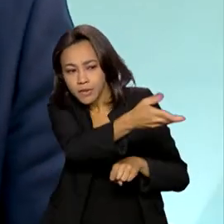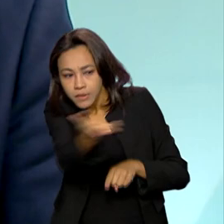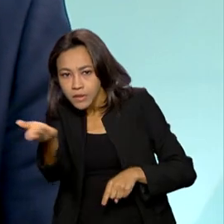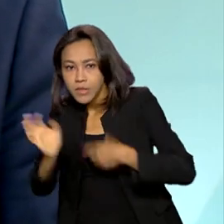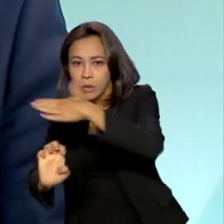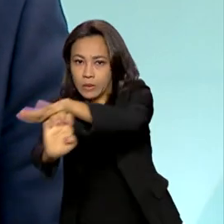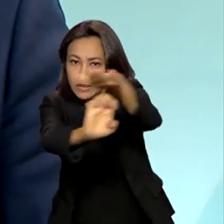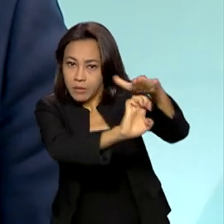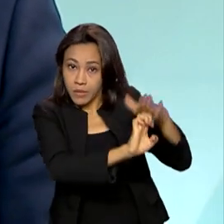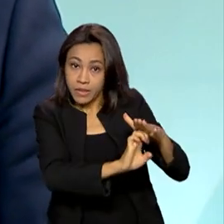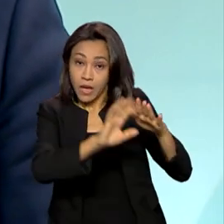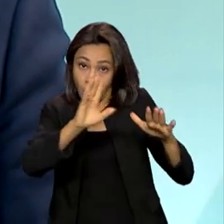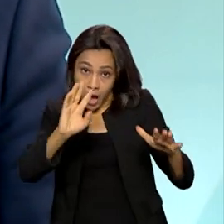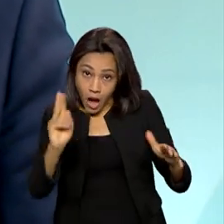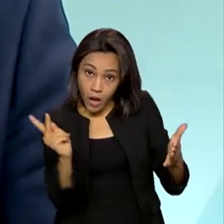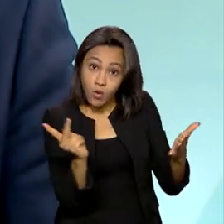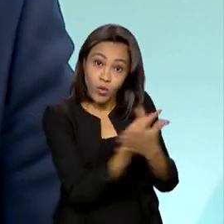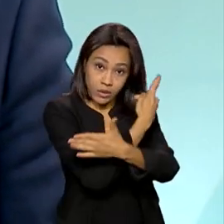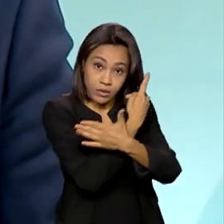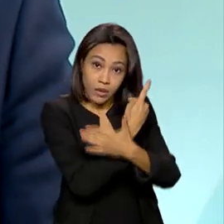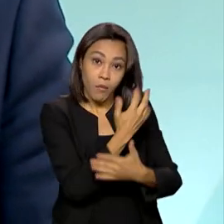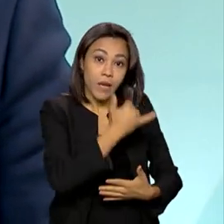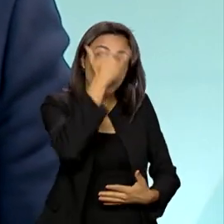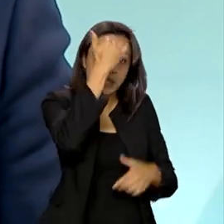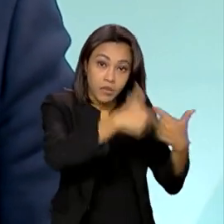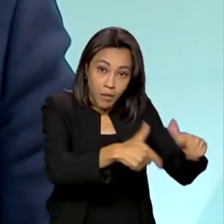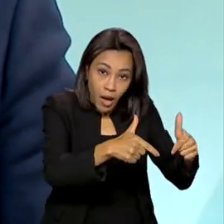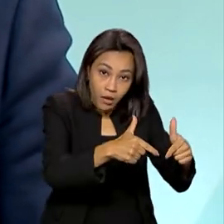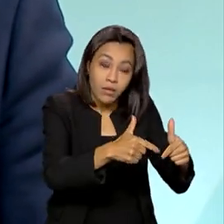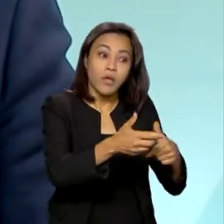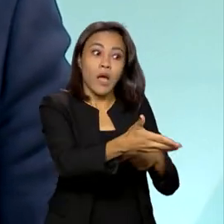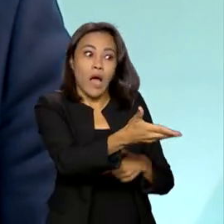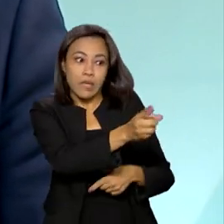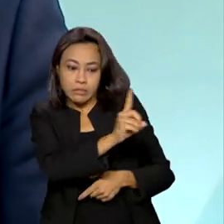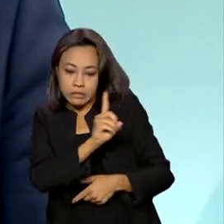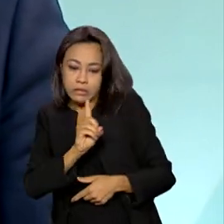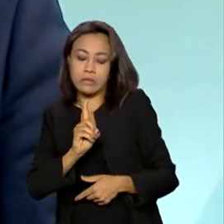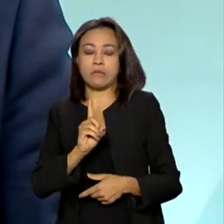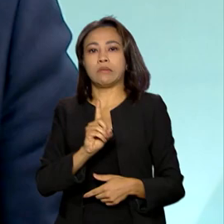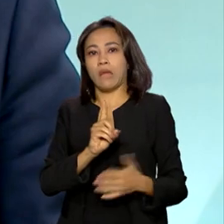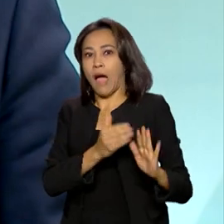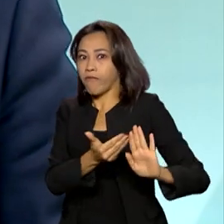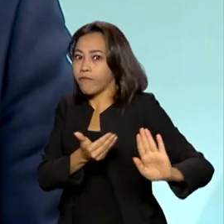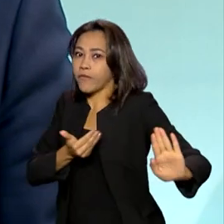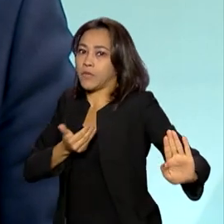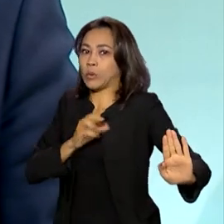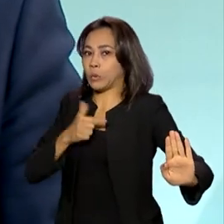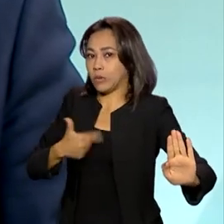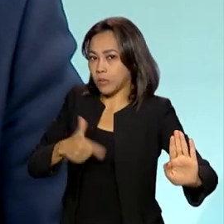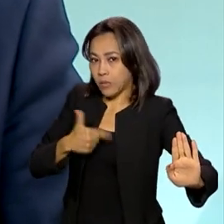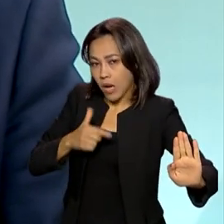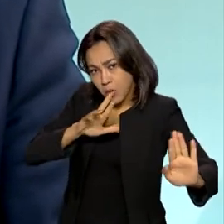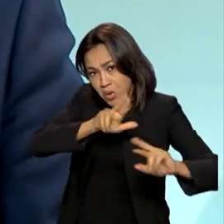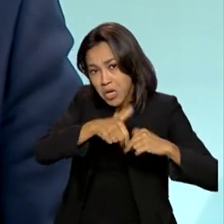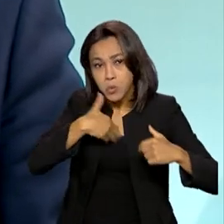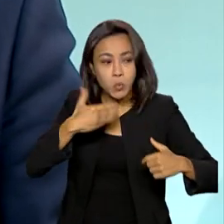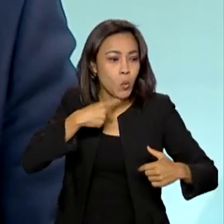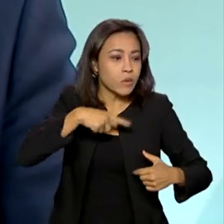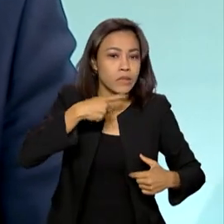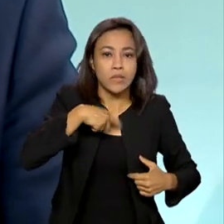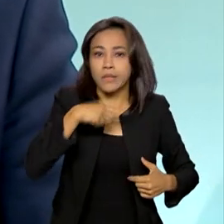para que a pessoa, quando tem um acidente de trabalho, que entre no benefício acidentário, no benefício por incapacidade,